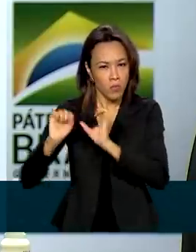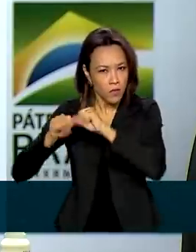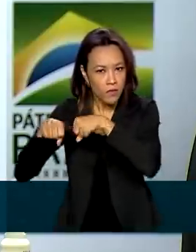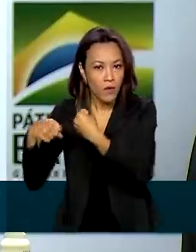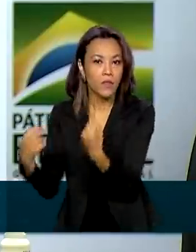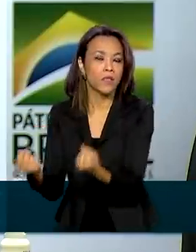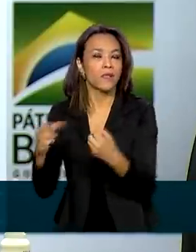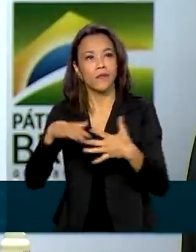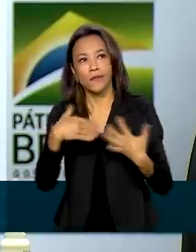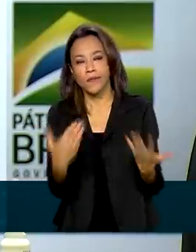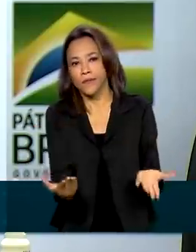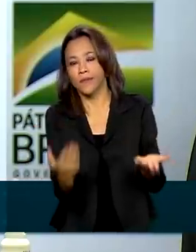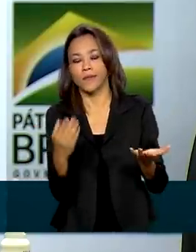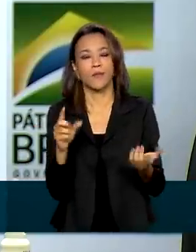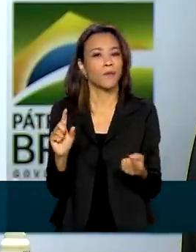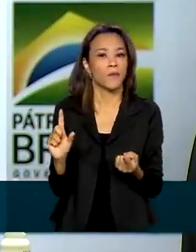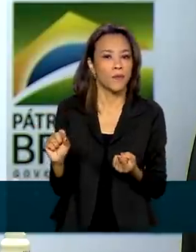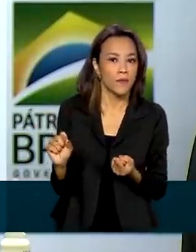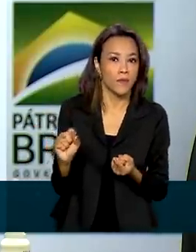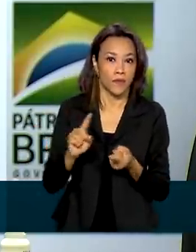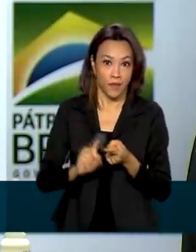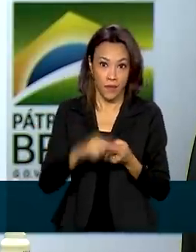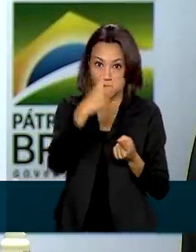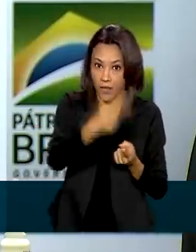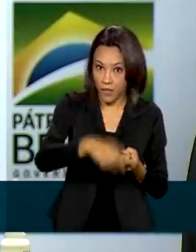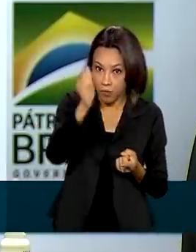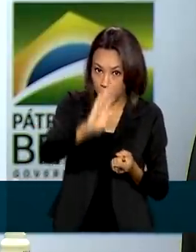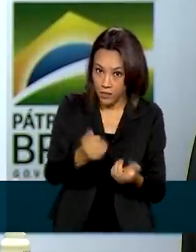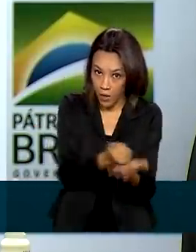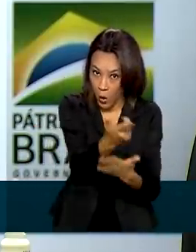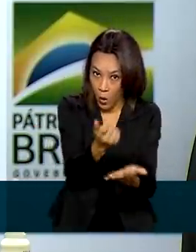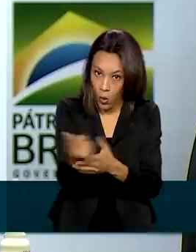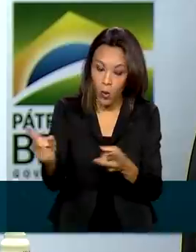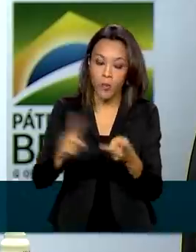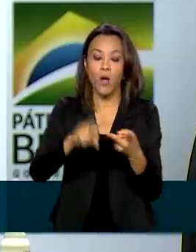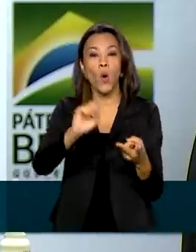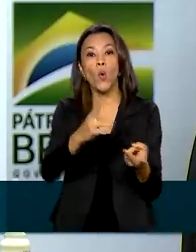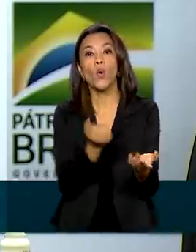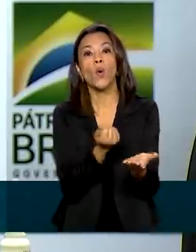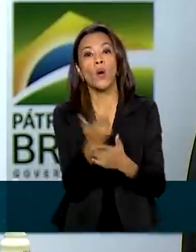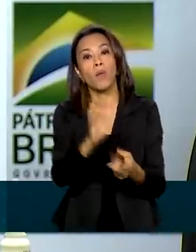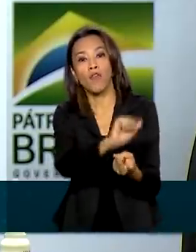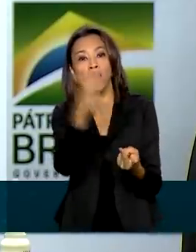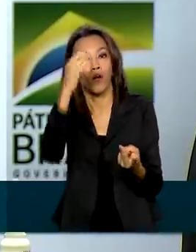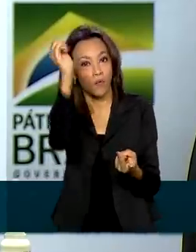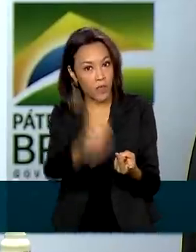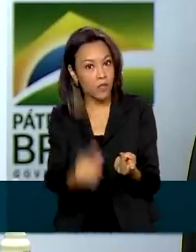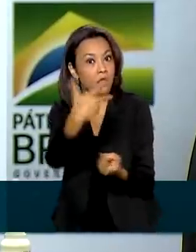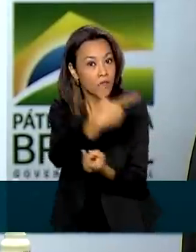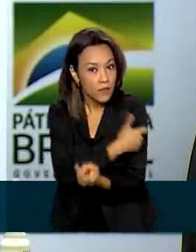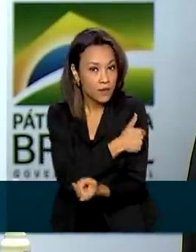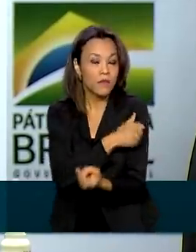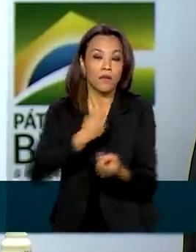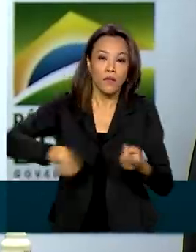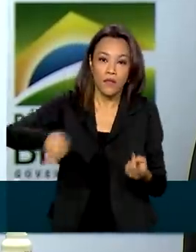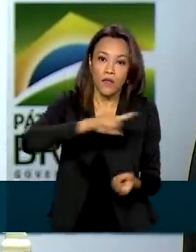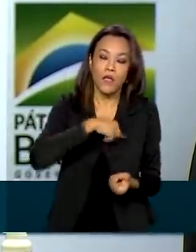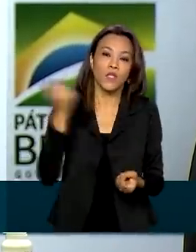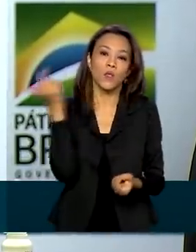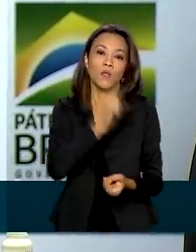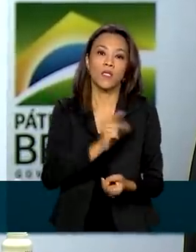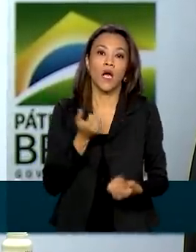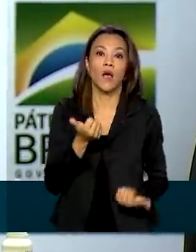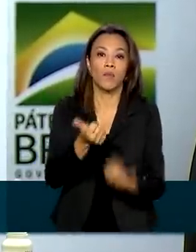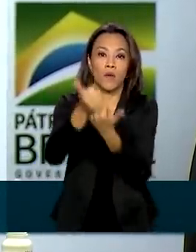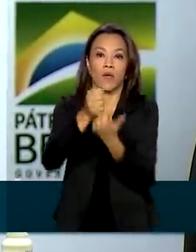meio de aquisições no território nacional, como de importação de vacinas, para que possamos ajudar estados e